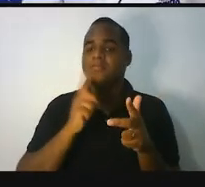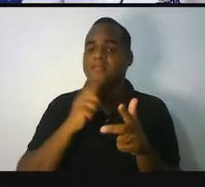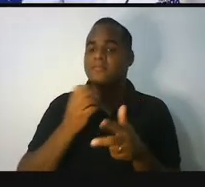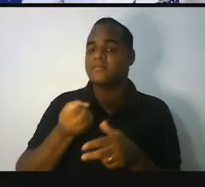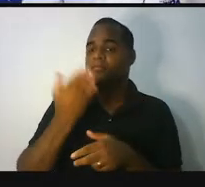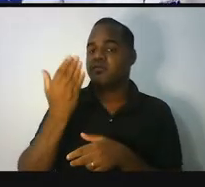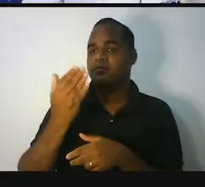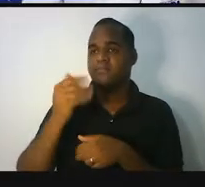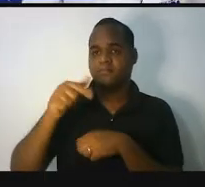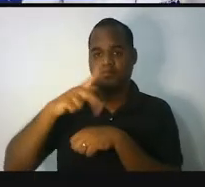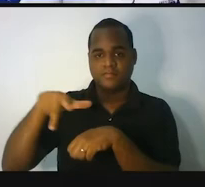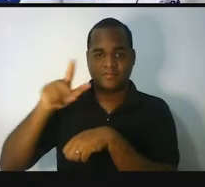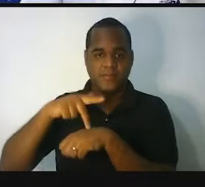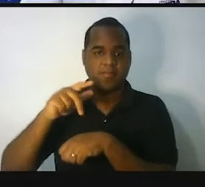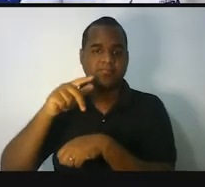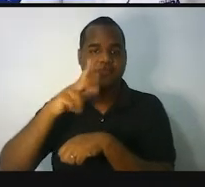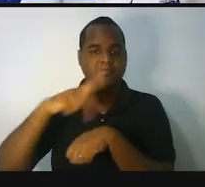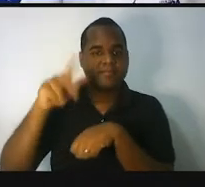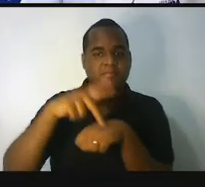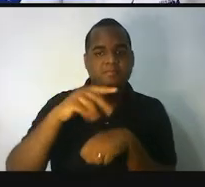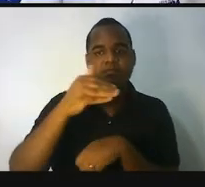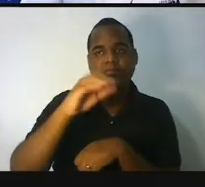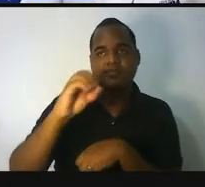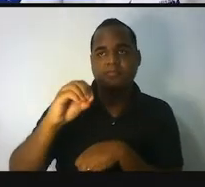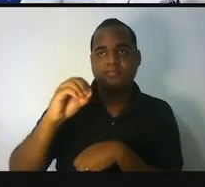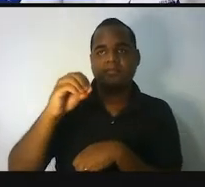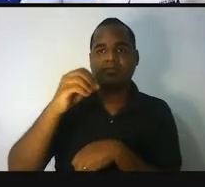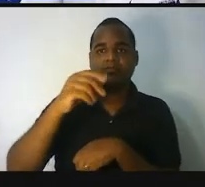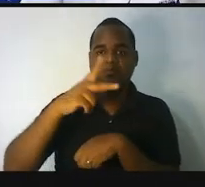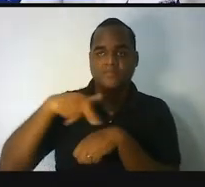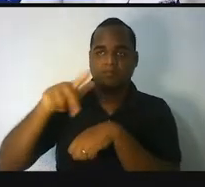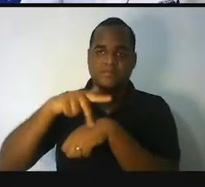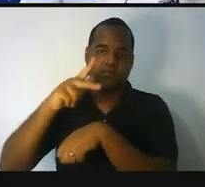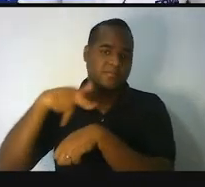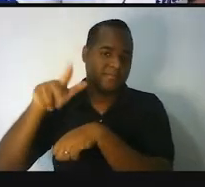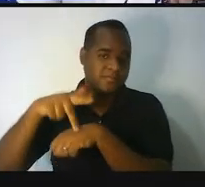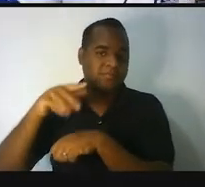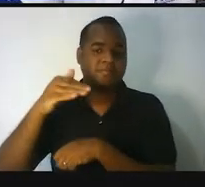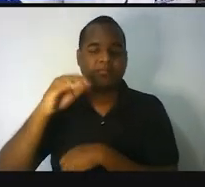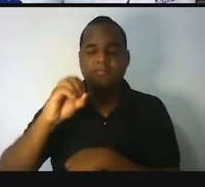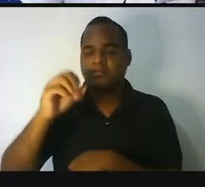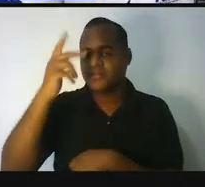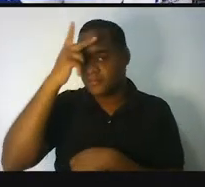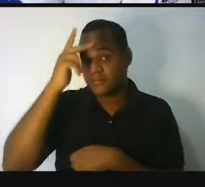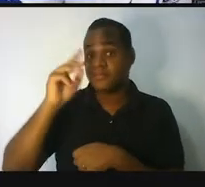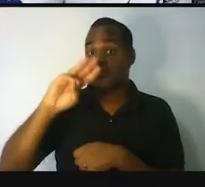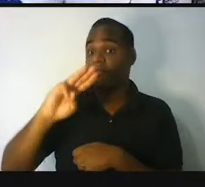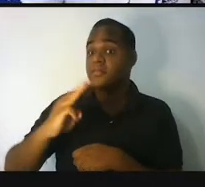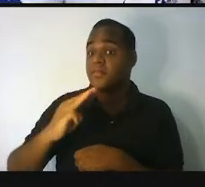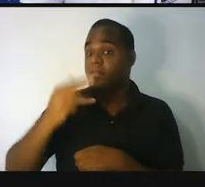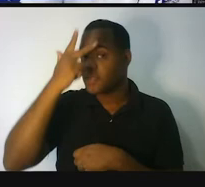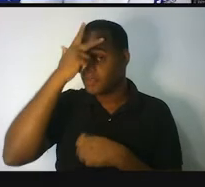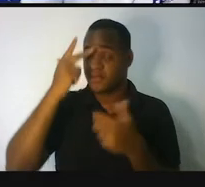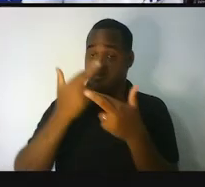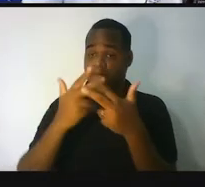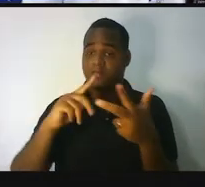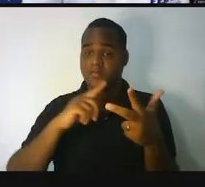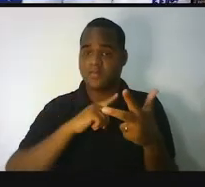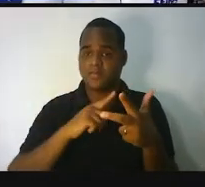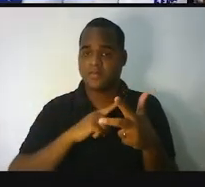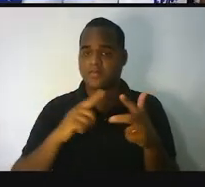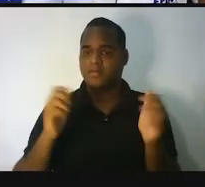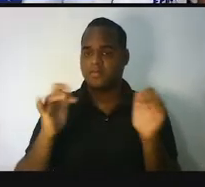já tem no total com os dez países? E quantos milhões de pessoas tem no